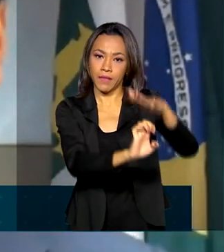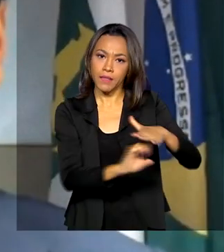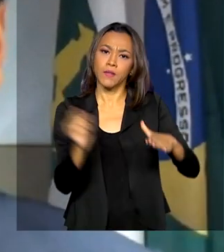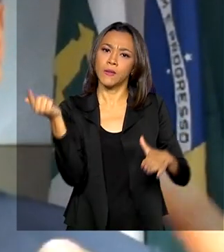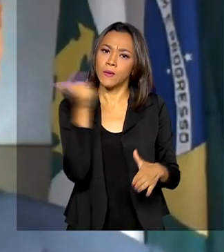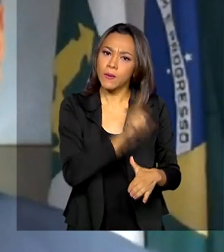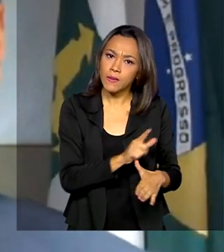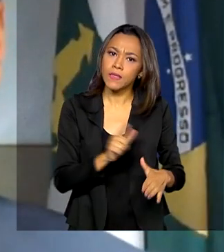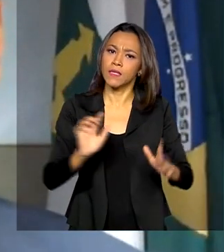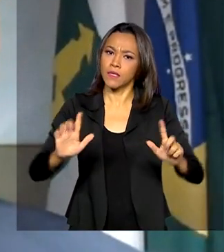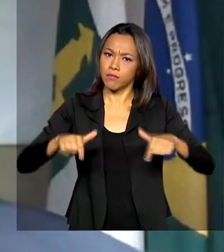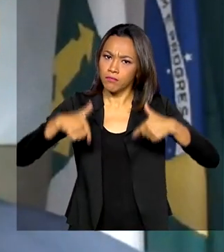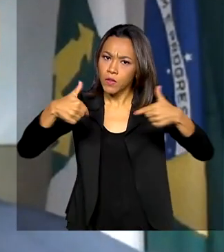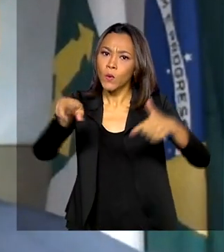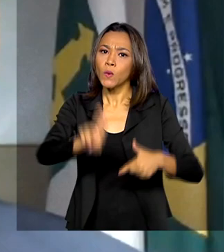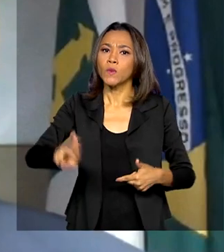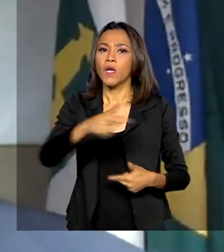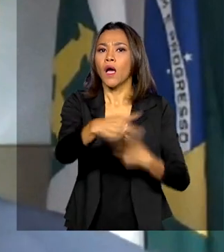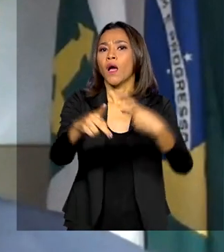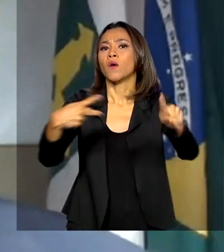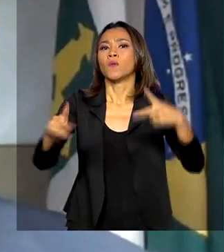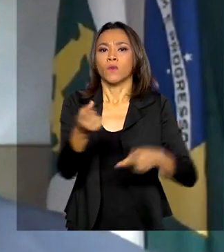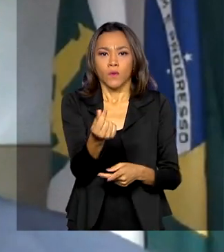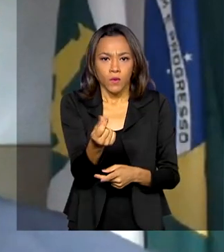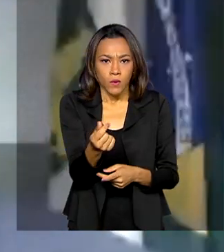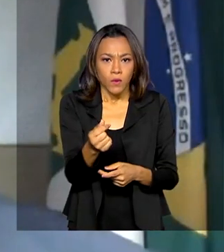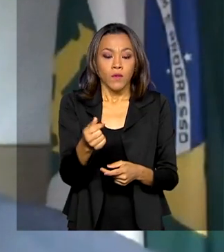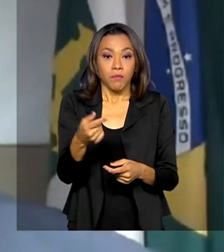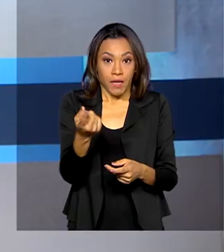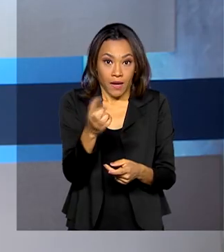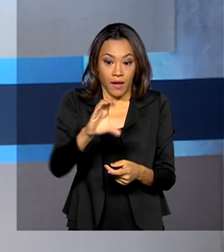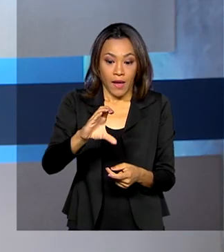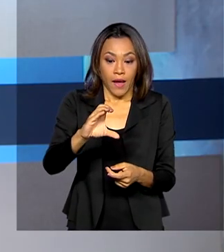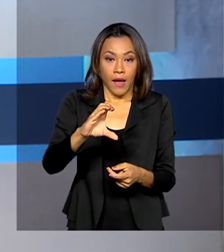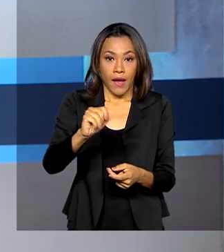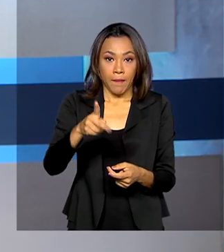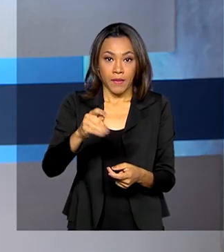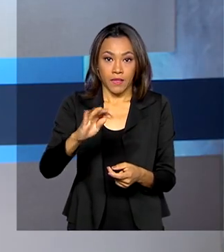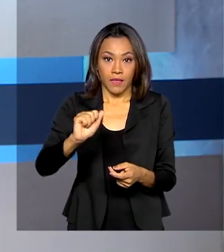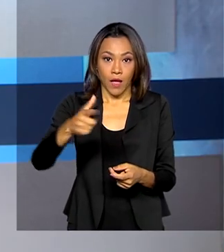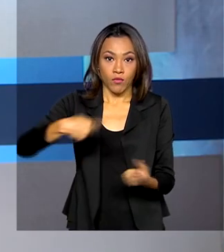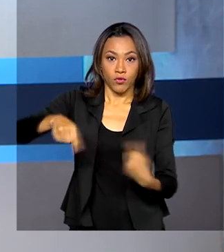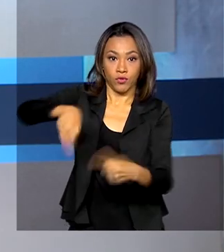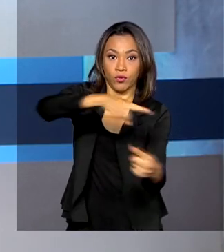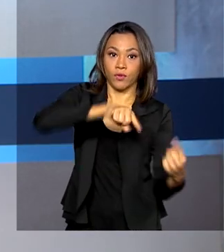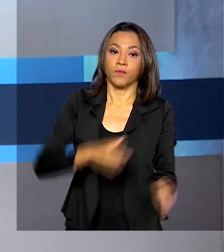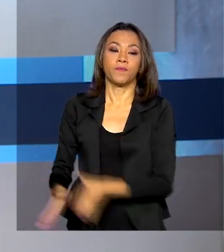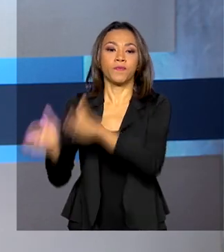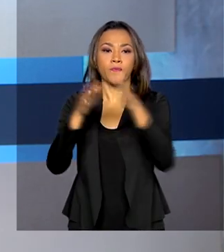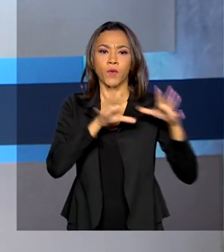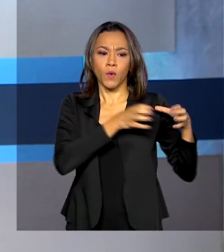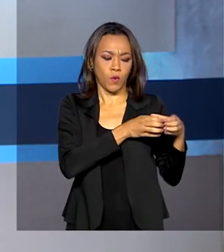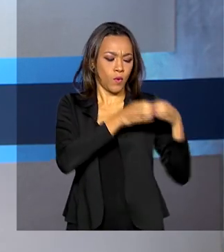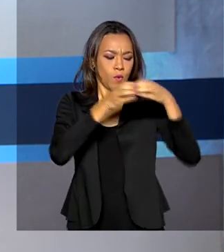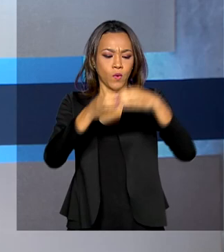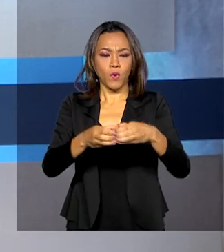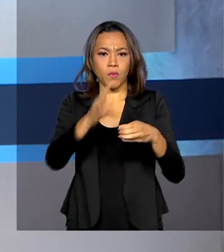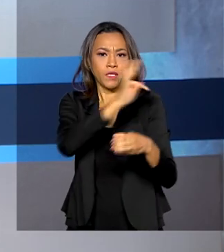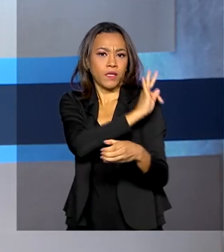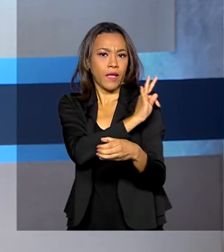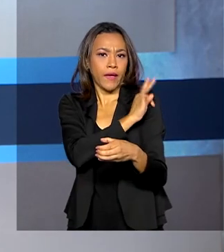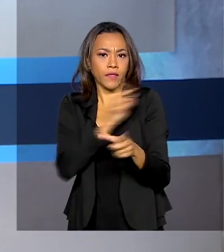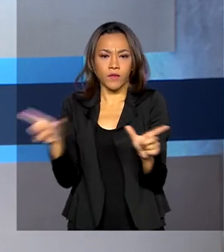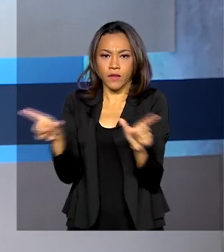agora usar tal liquidez para a retomada de capital de giro. Técnicos da Anvisa vão realizar uma missão de